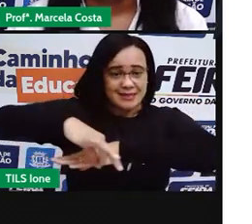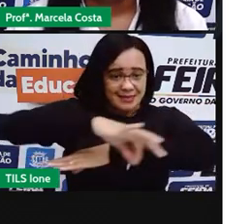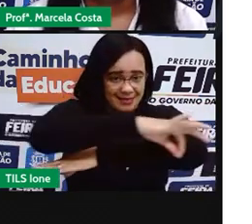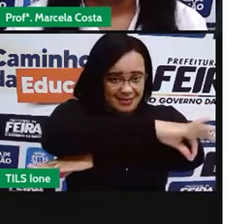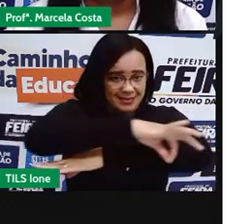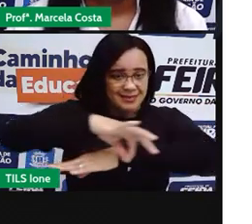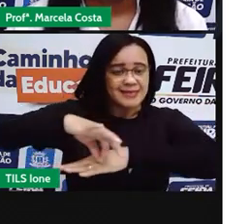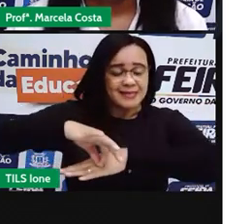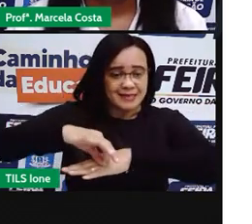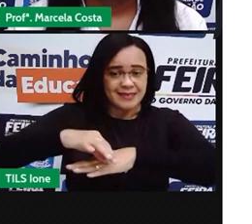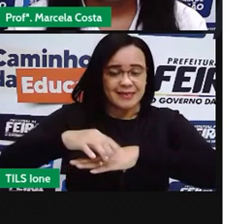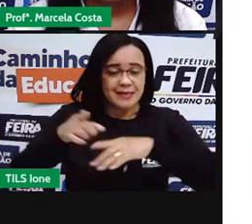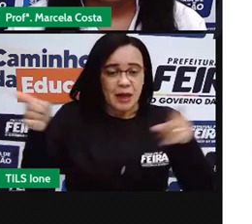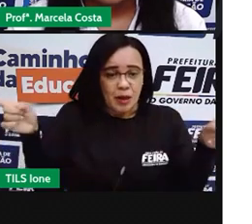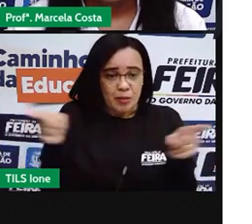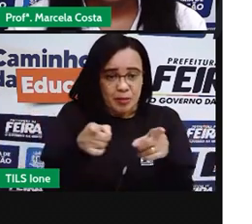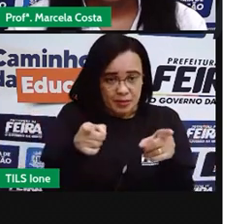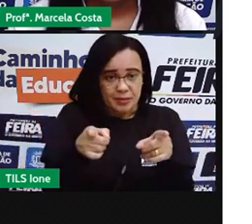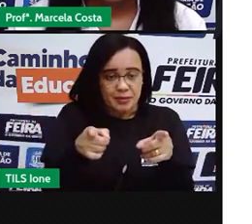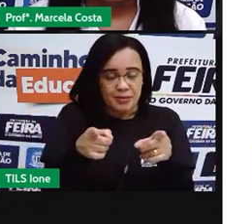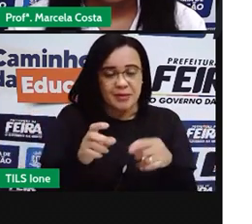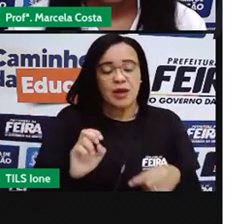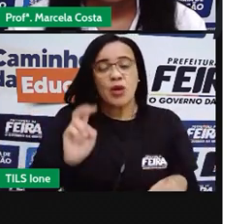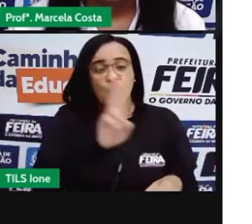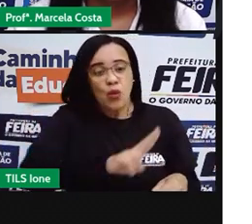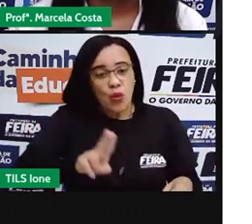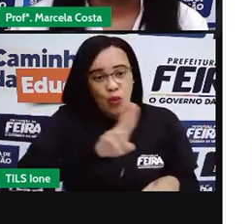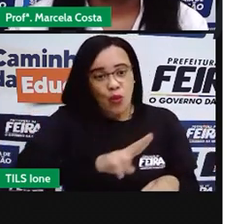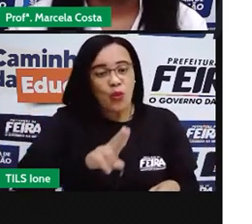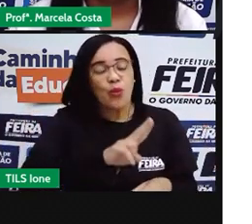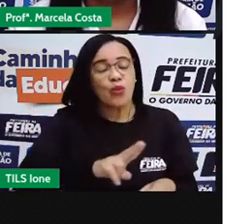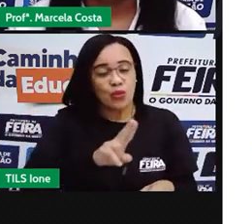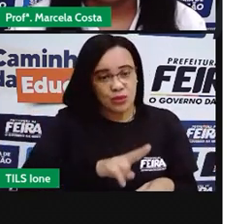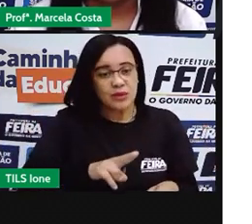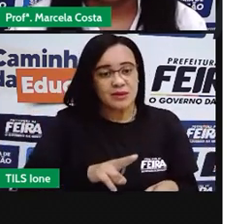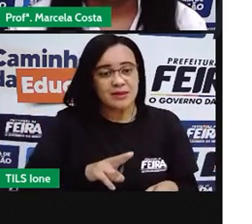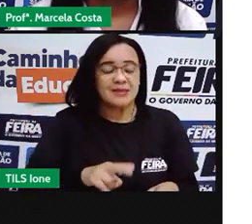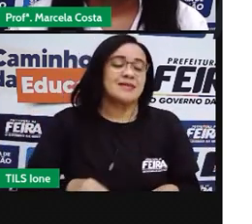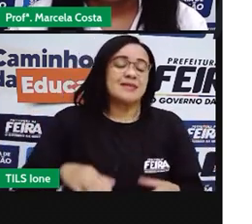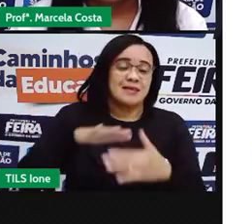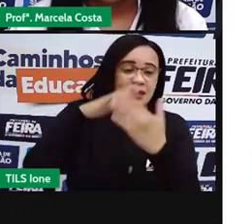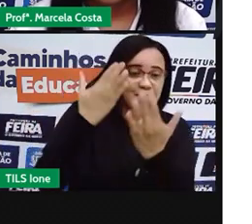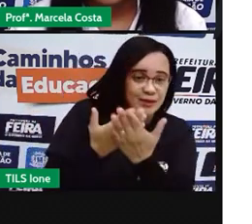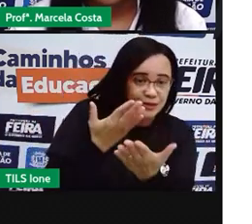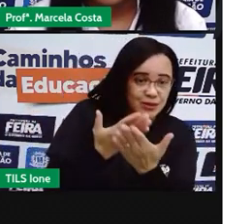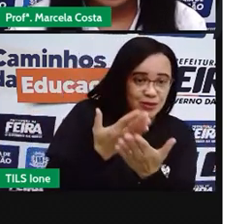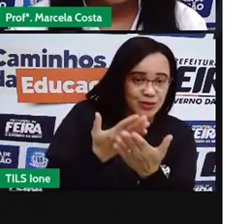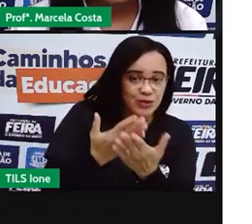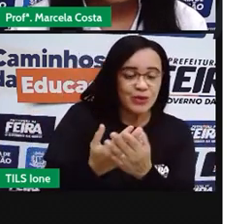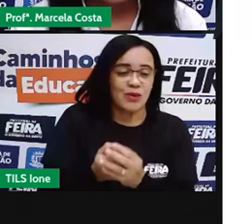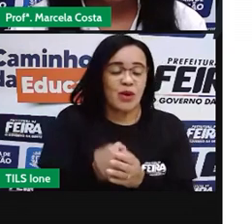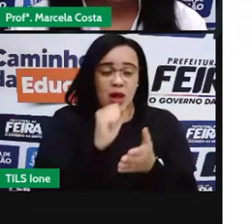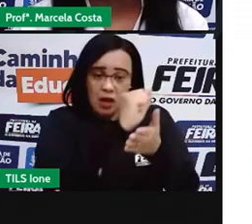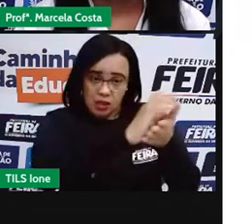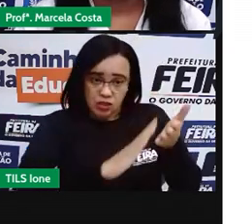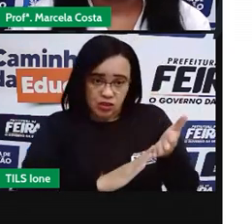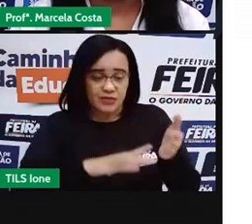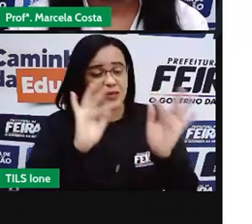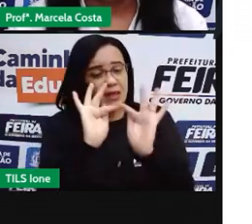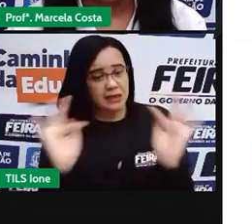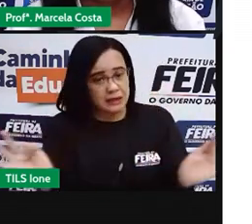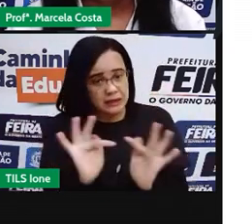Ela é bastante utilizada, né? Na escola, por exemplo, quando a gente vai fazer algumas atividades simples.